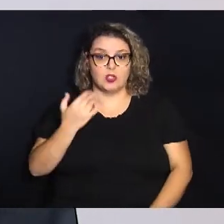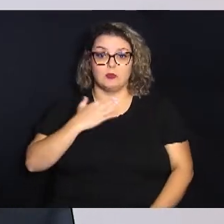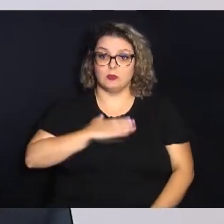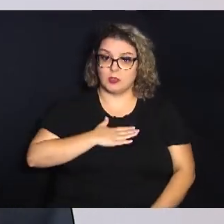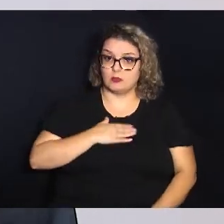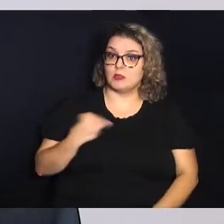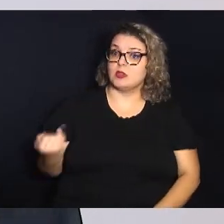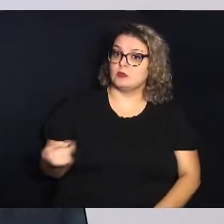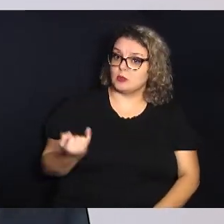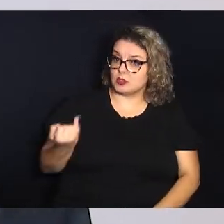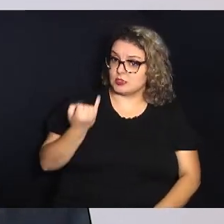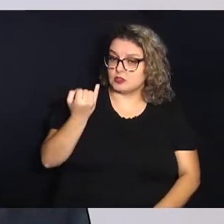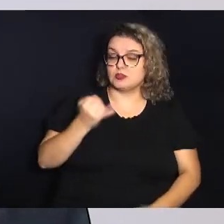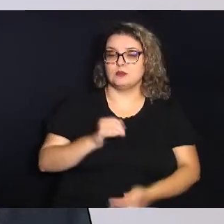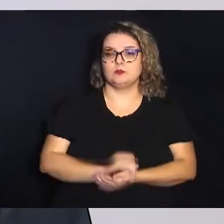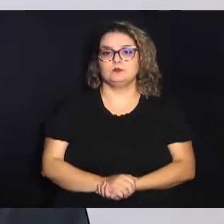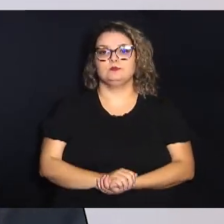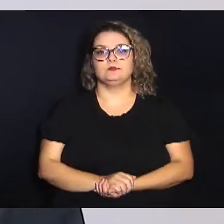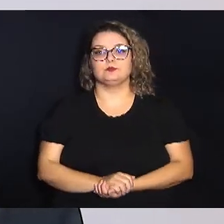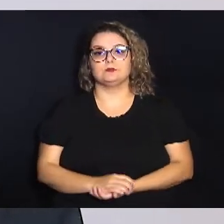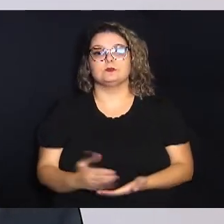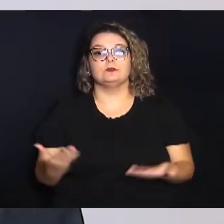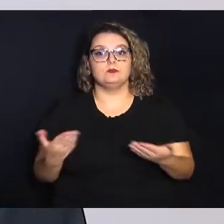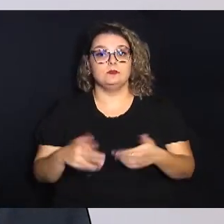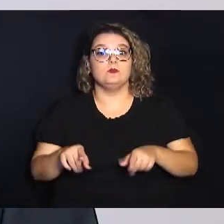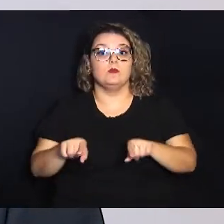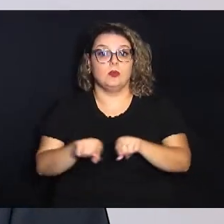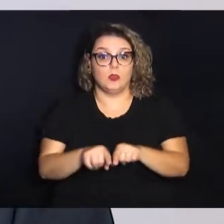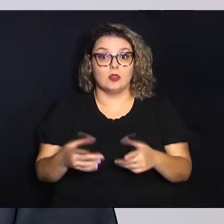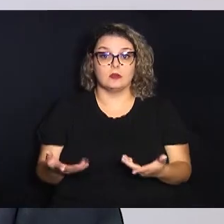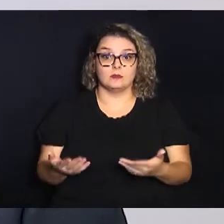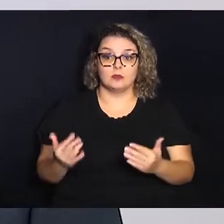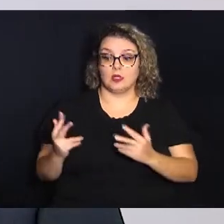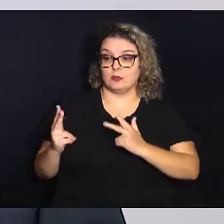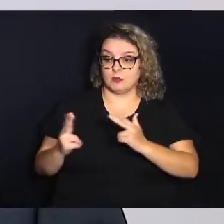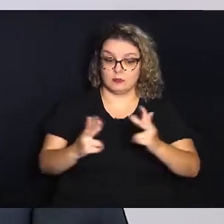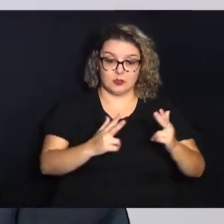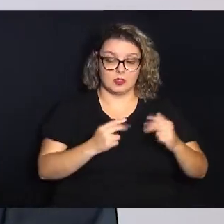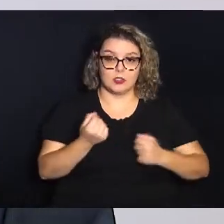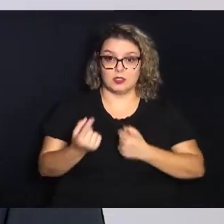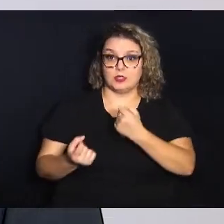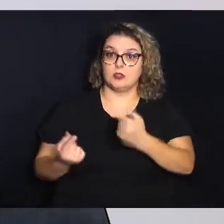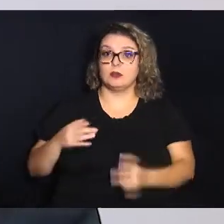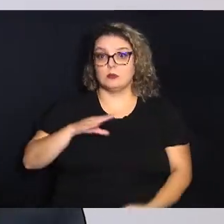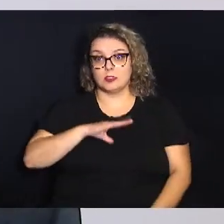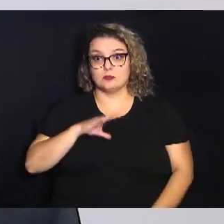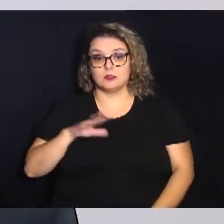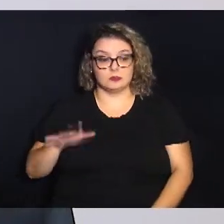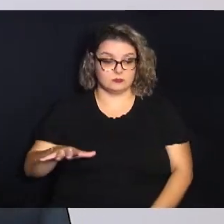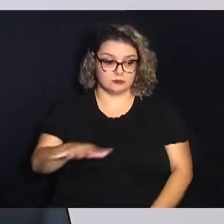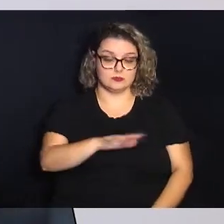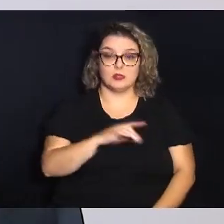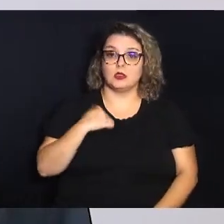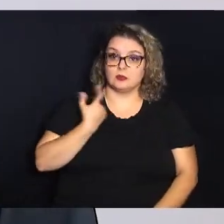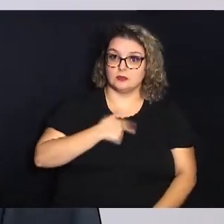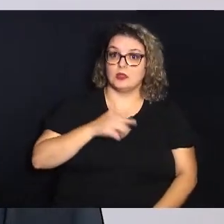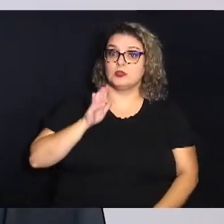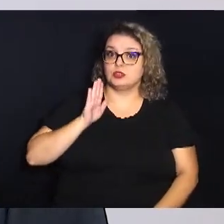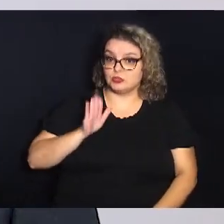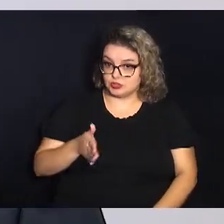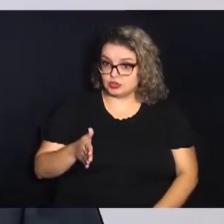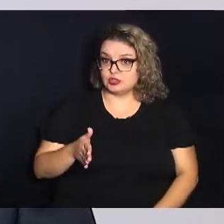relevância, para mim era muito importante agora também se igualando a algumas cidades da nossa região